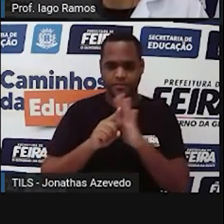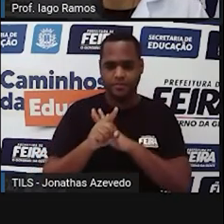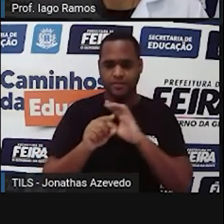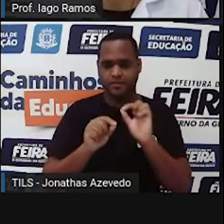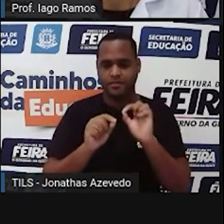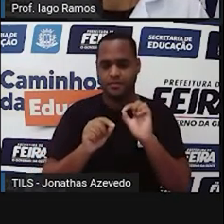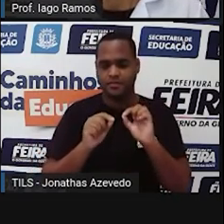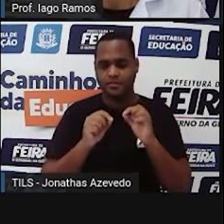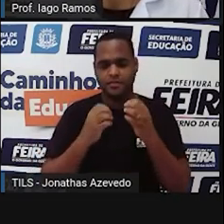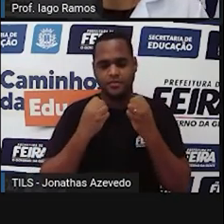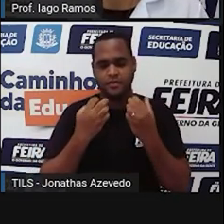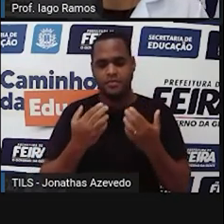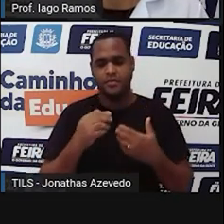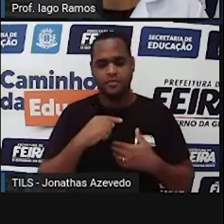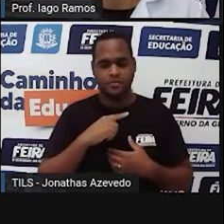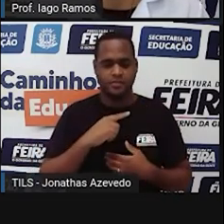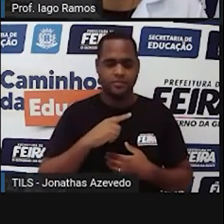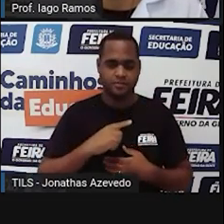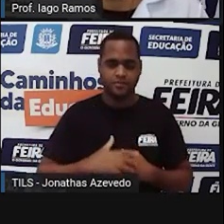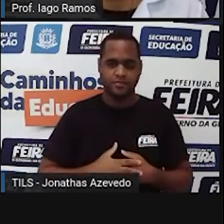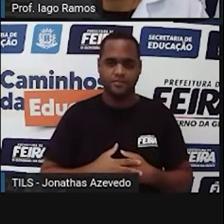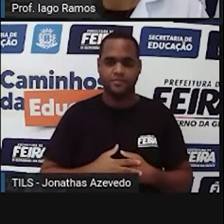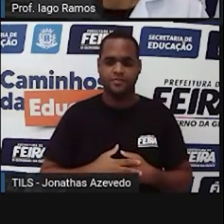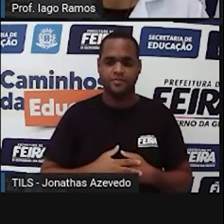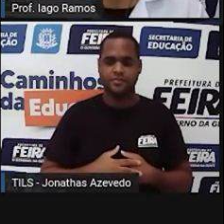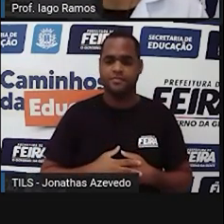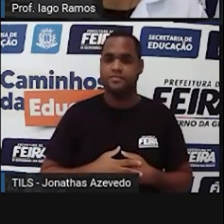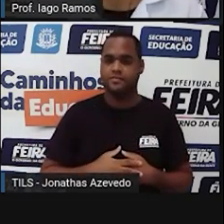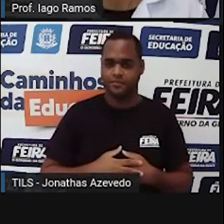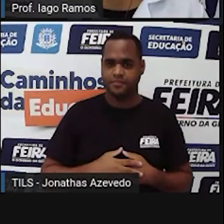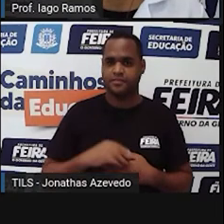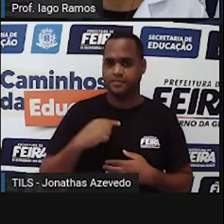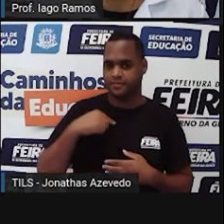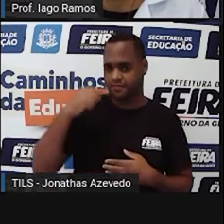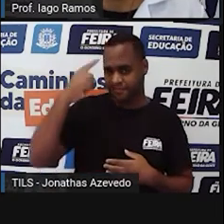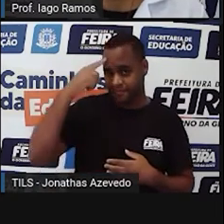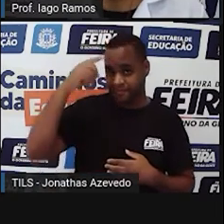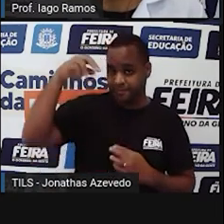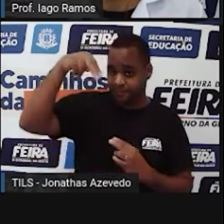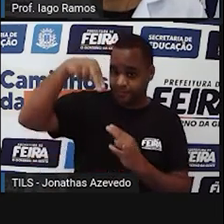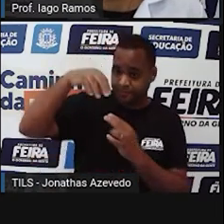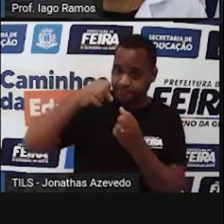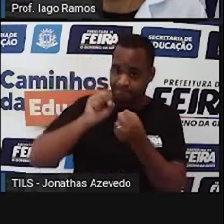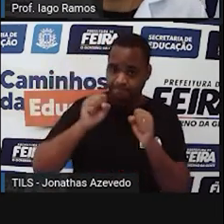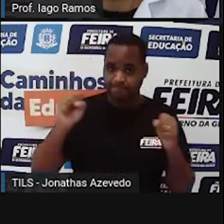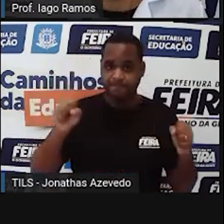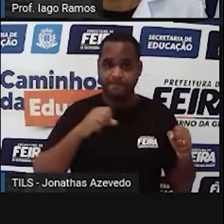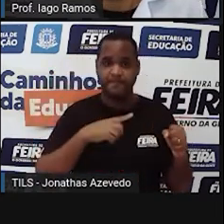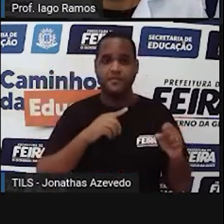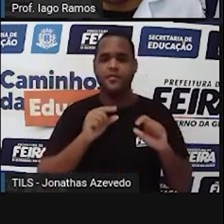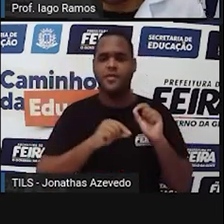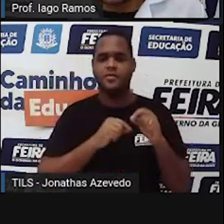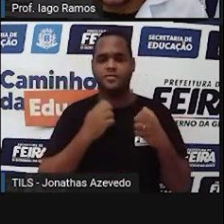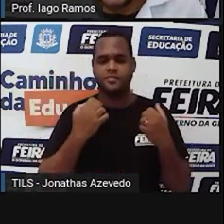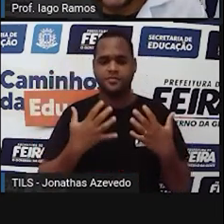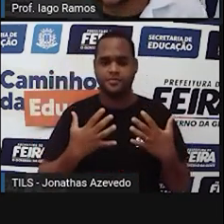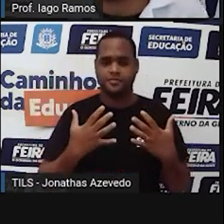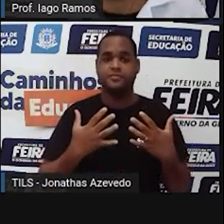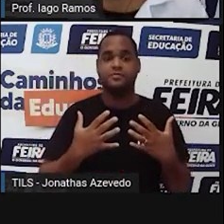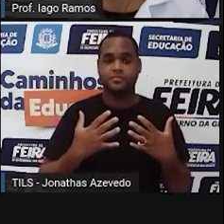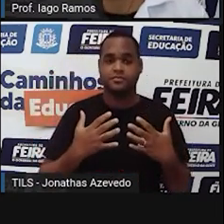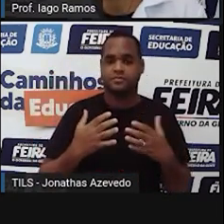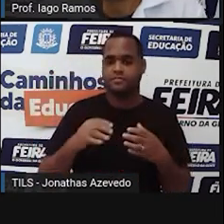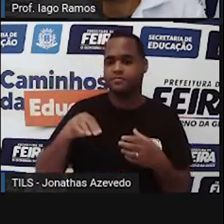Olha só. O tamanho da sombra está relacionado a qual medida? Massa,